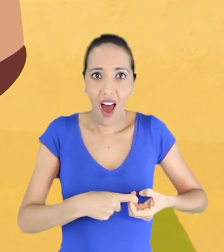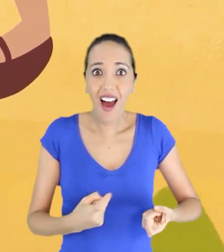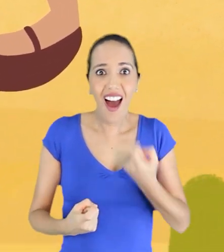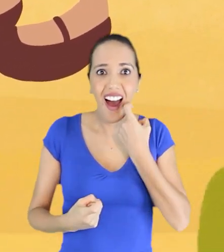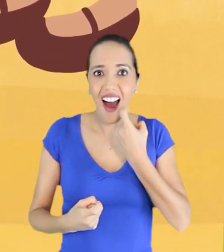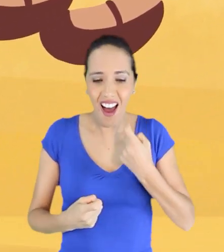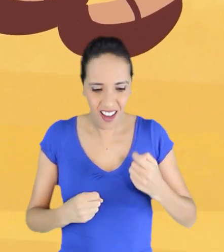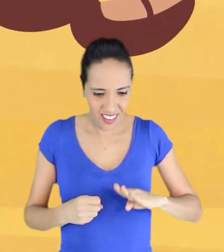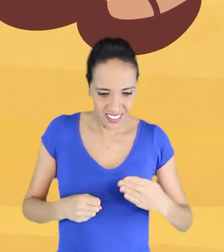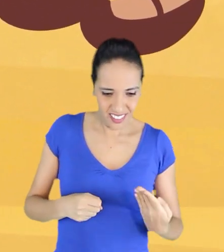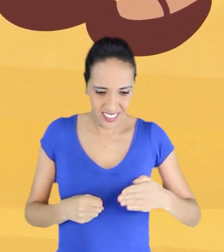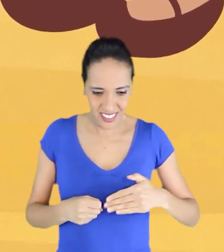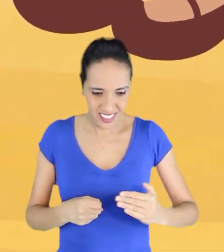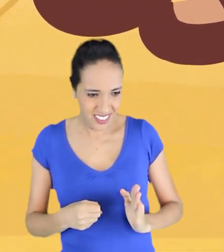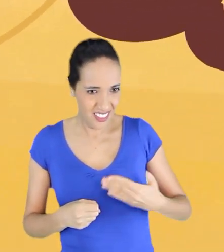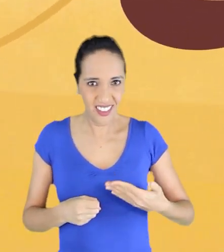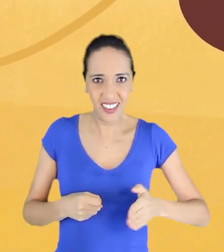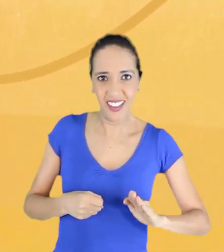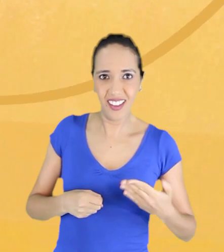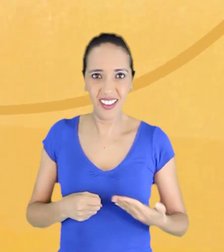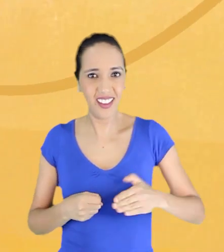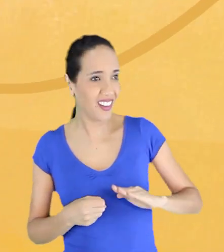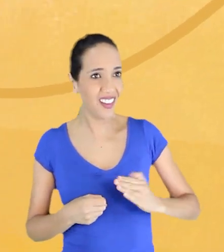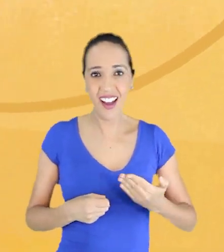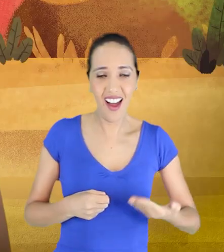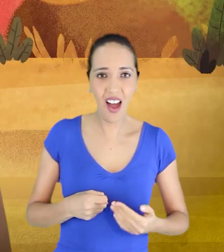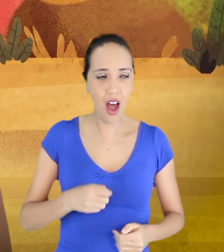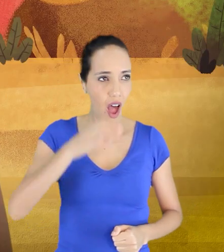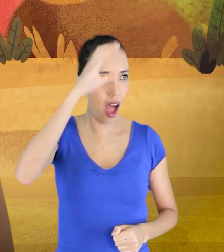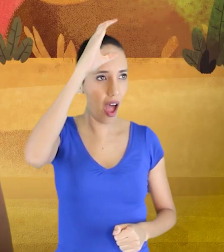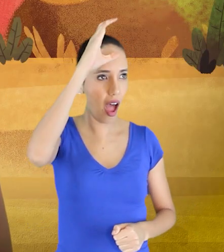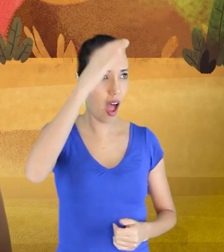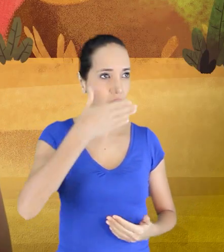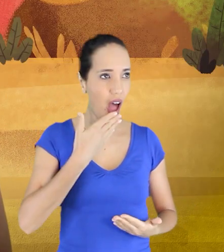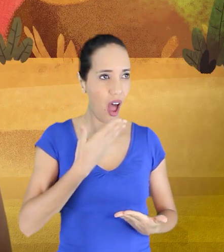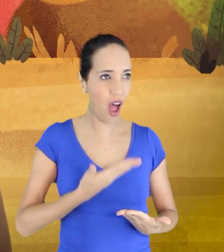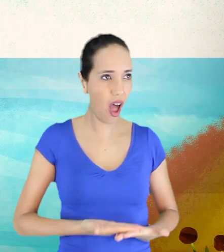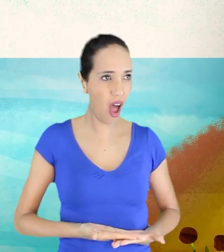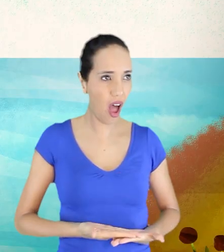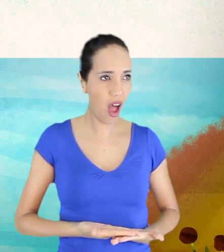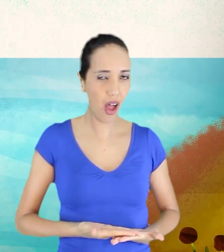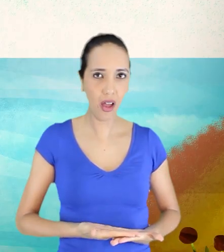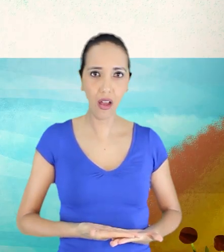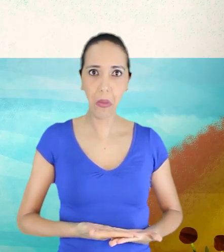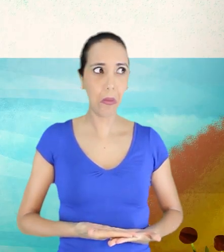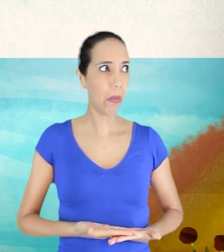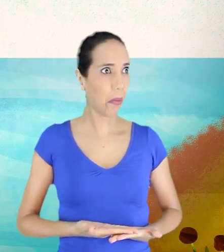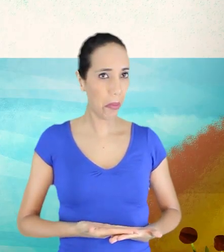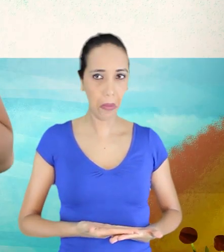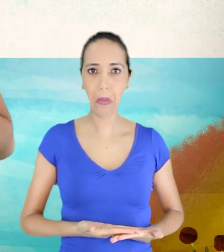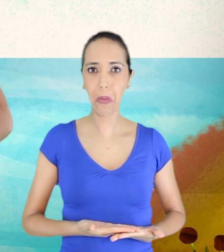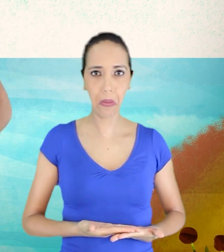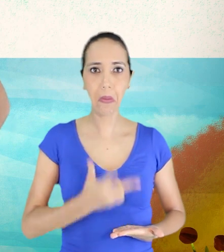trairinha que rabeava como louca? Tia Anastácia ficou boquiaberta. Credo!